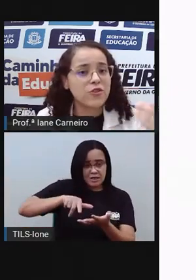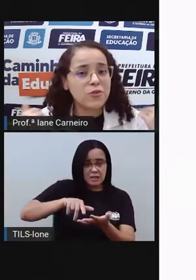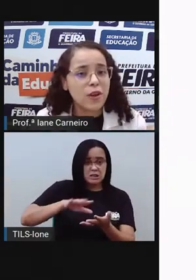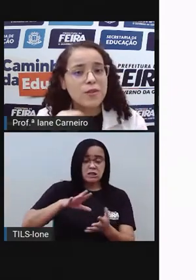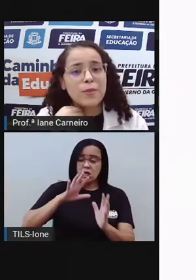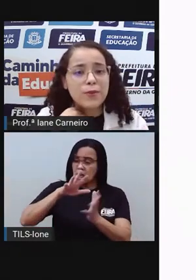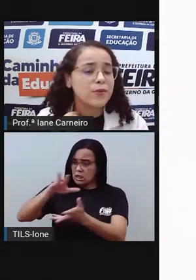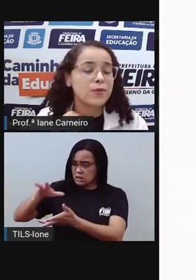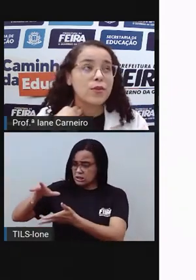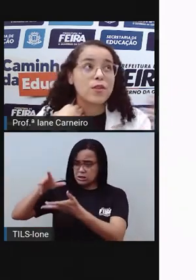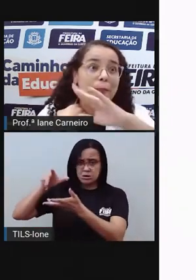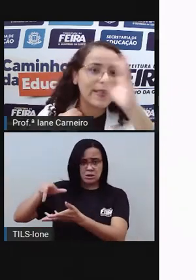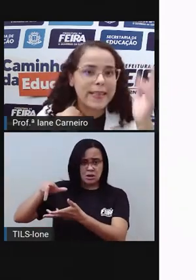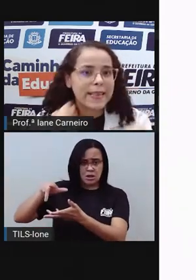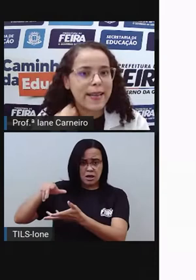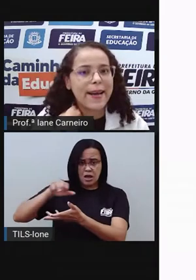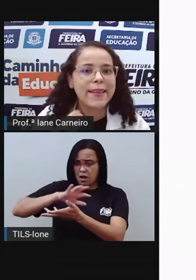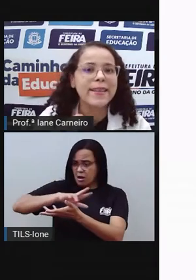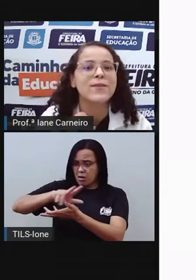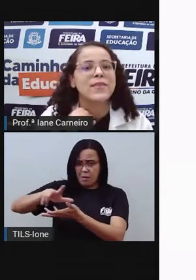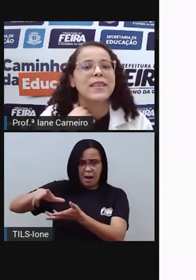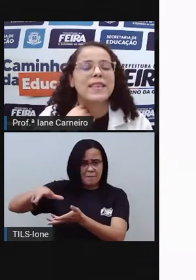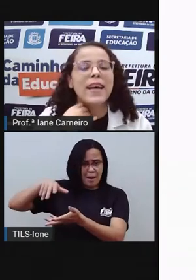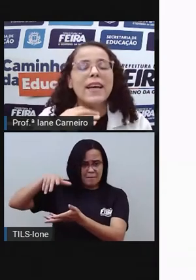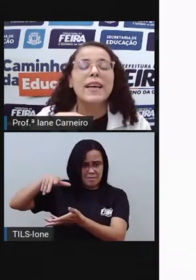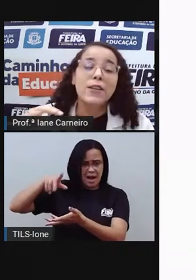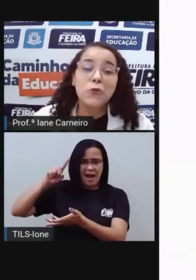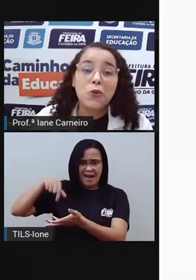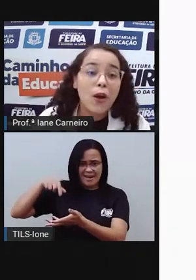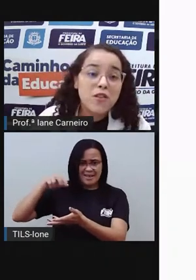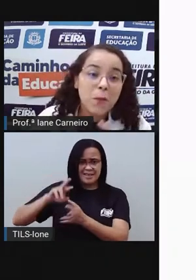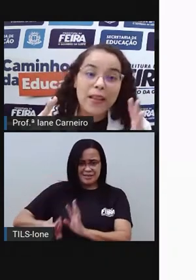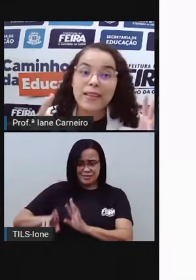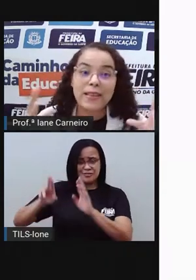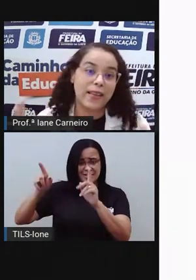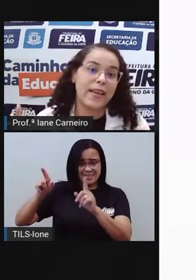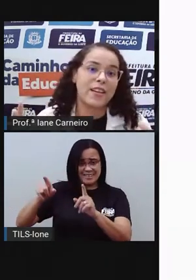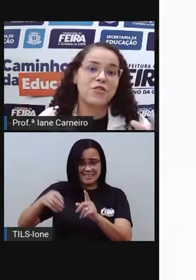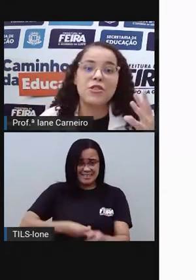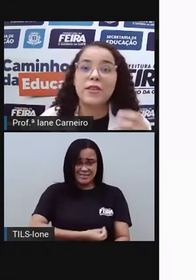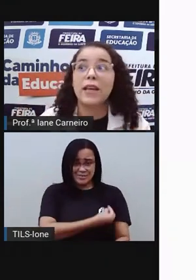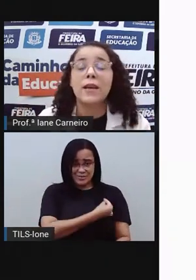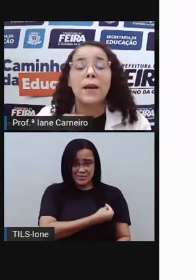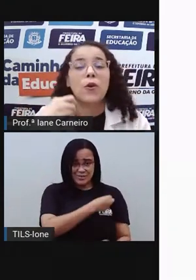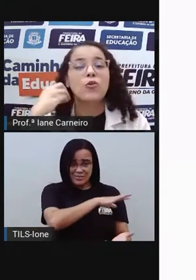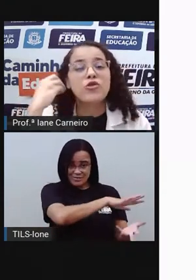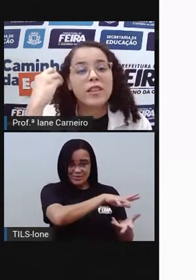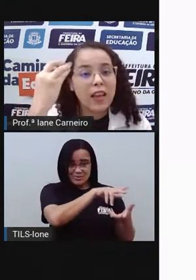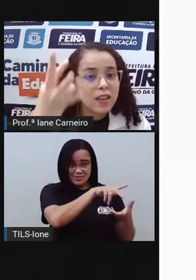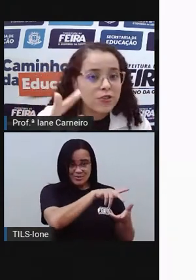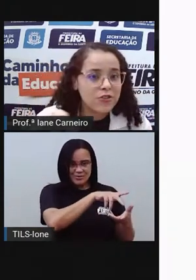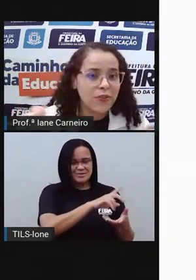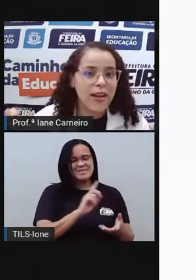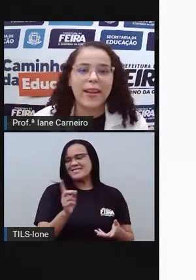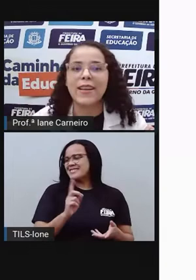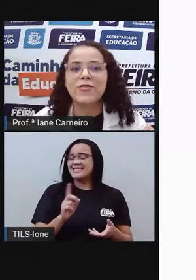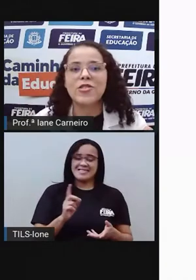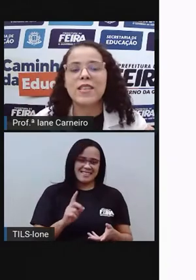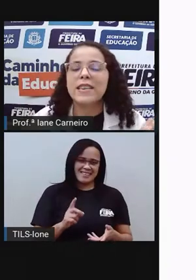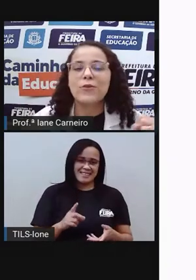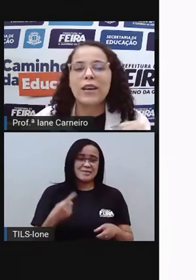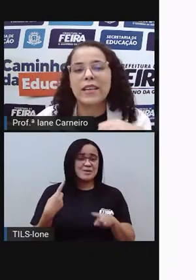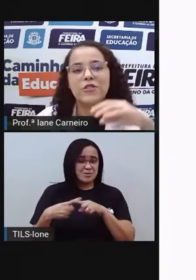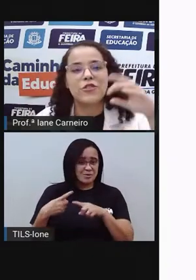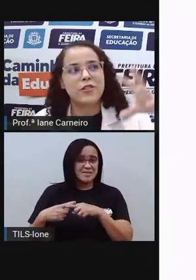diferente do nosso mundo, do nosso planeta Terra, não. Então, no nosso planeta Terra, a gente tem continentes diferentes.